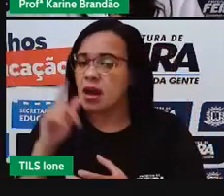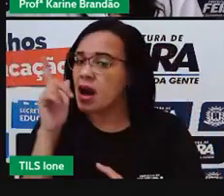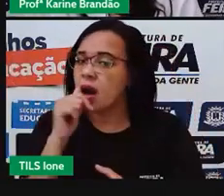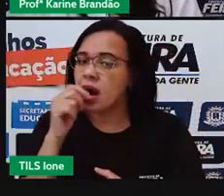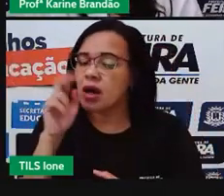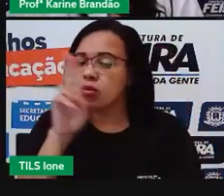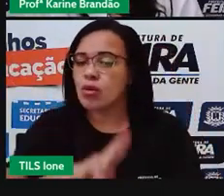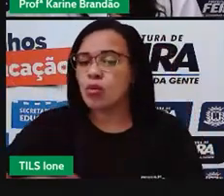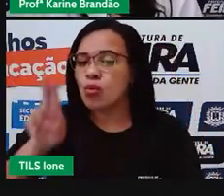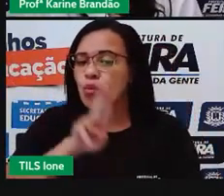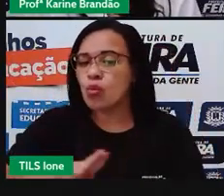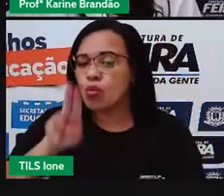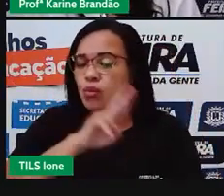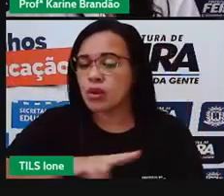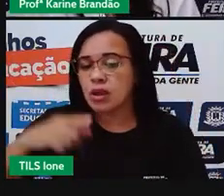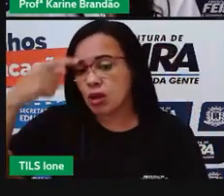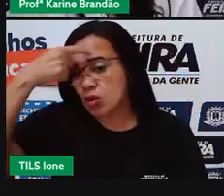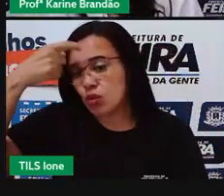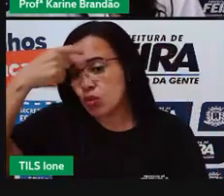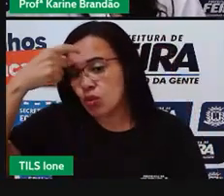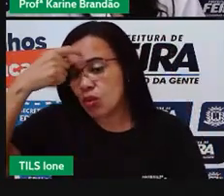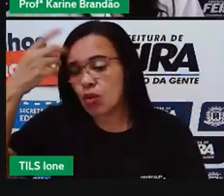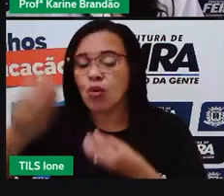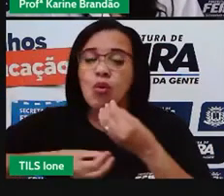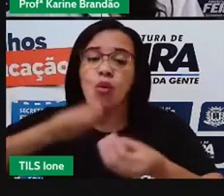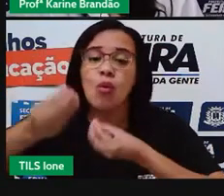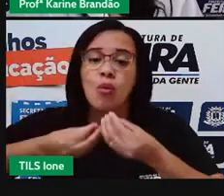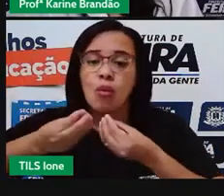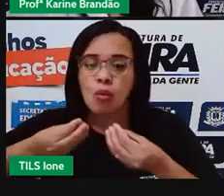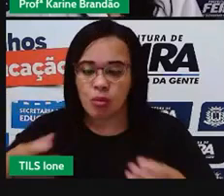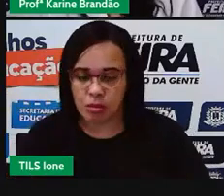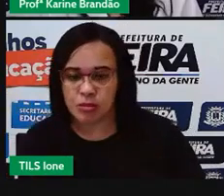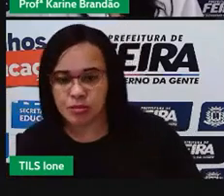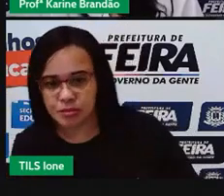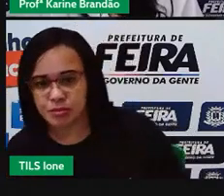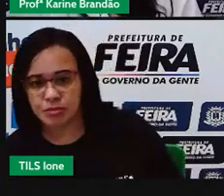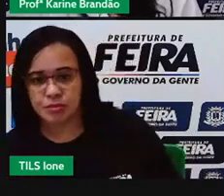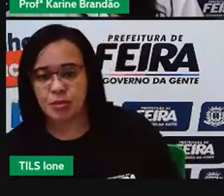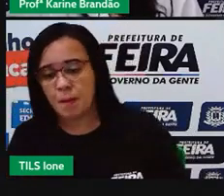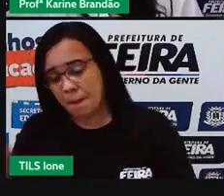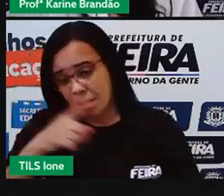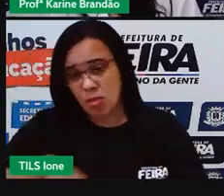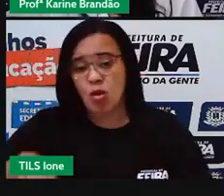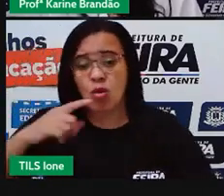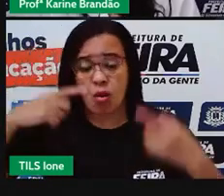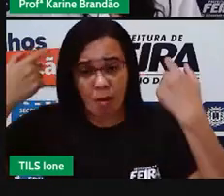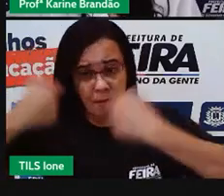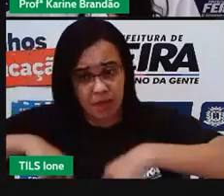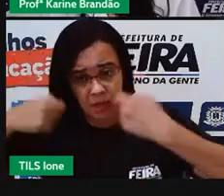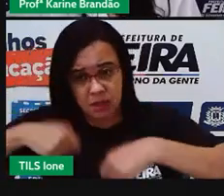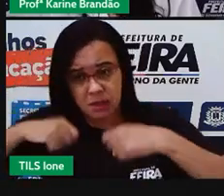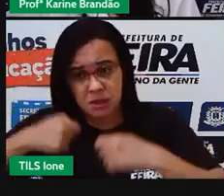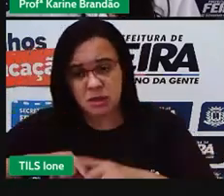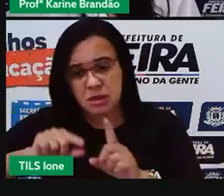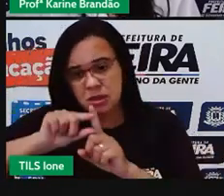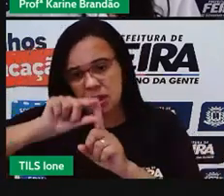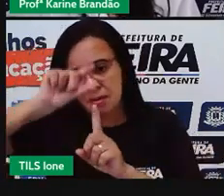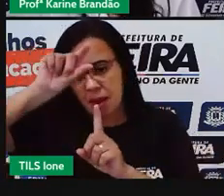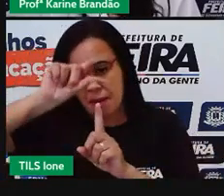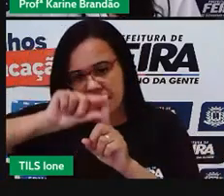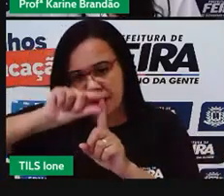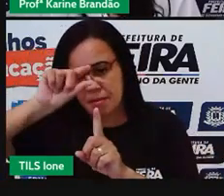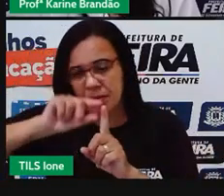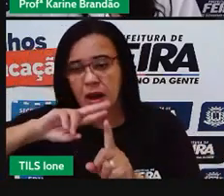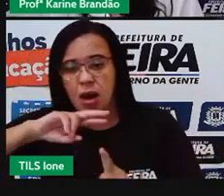dessa água, né? E o consumo consciente. Então, a gente precisa ter meios para medir esse consumo dessa água,